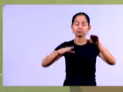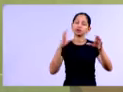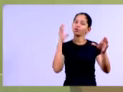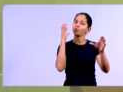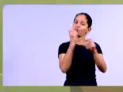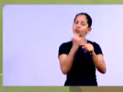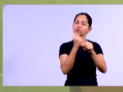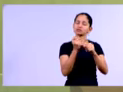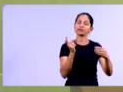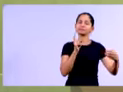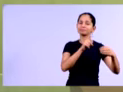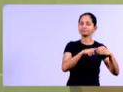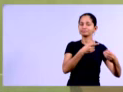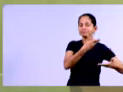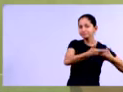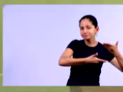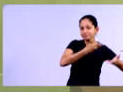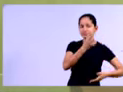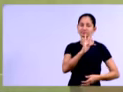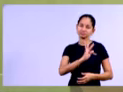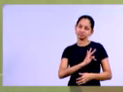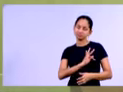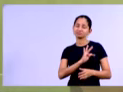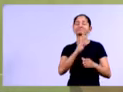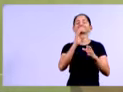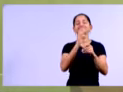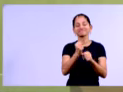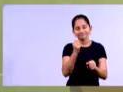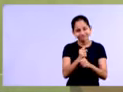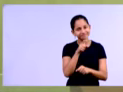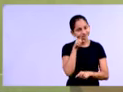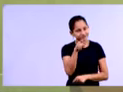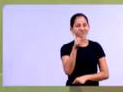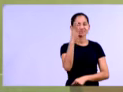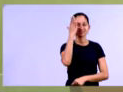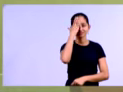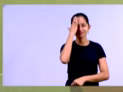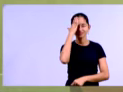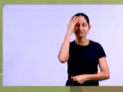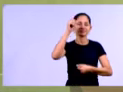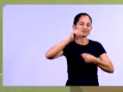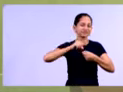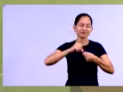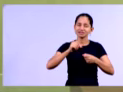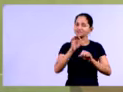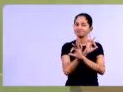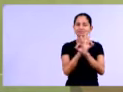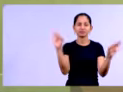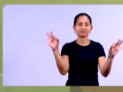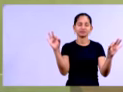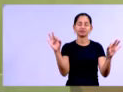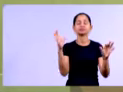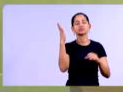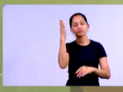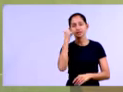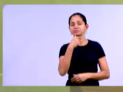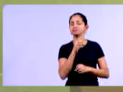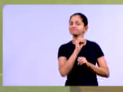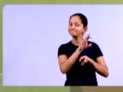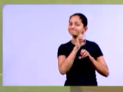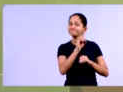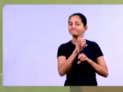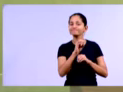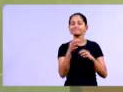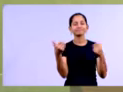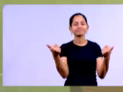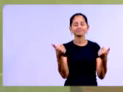é um grande parceiro. O técnico também é um grande parceiro. Enfim, todos aqueles que sabem fazer essa fórmula muito bem passada pelo professor Kenney. Que a